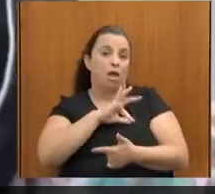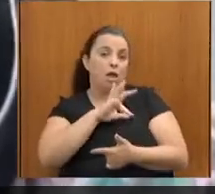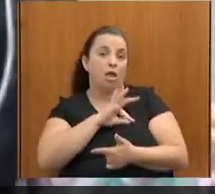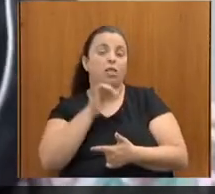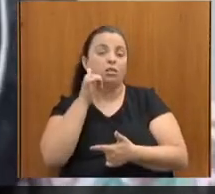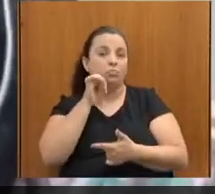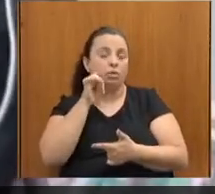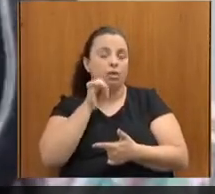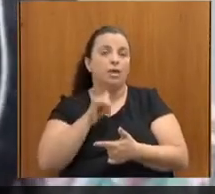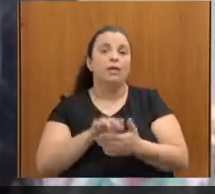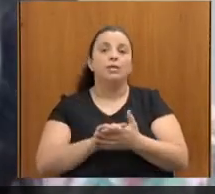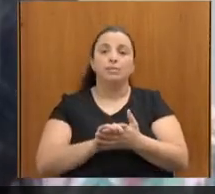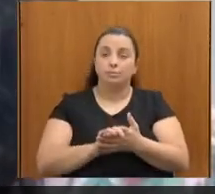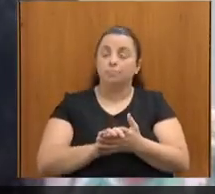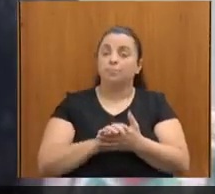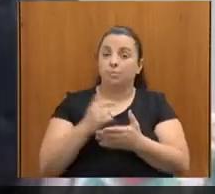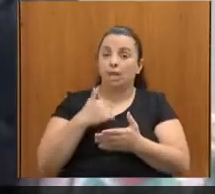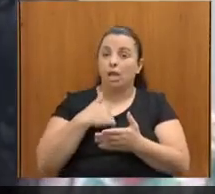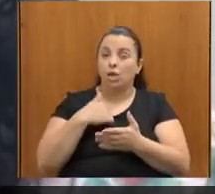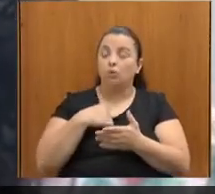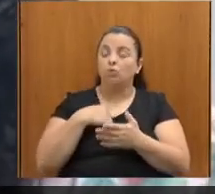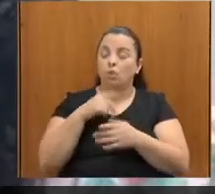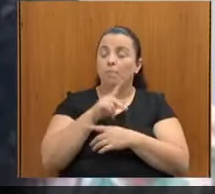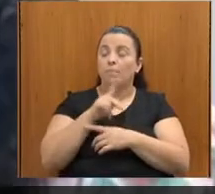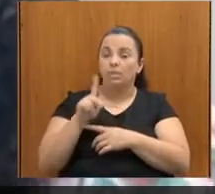comissão da qual eu estou presidenta nesse PN.